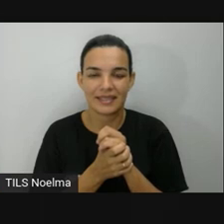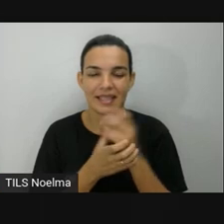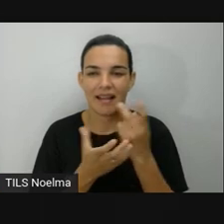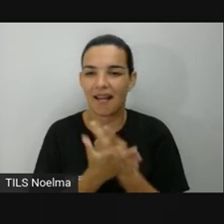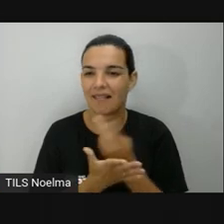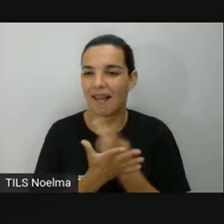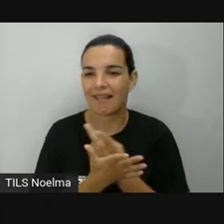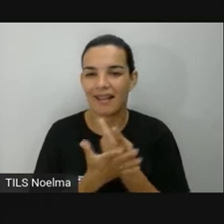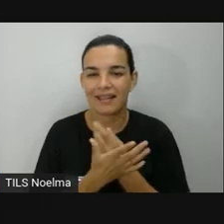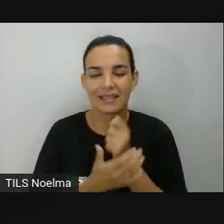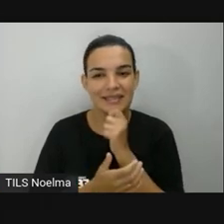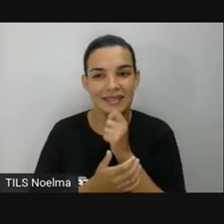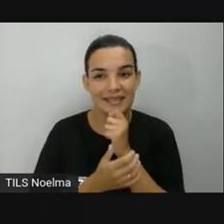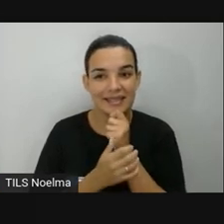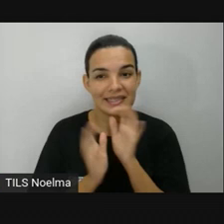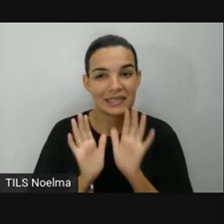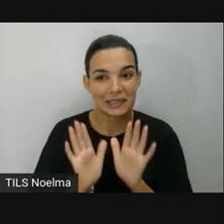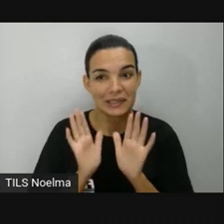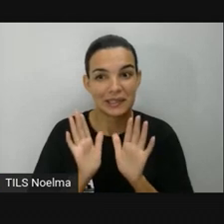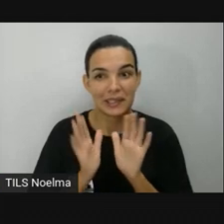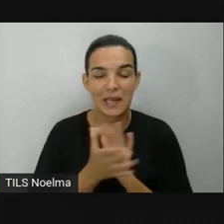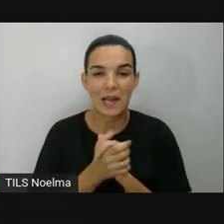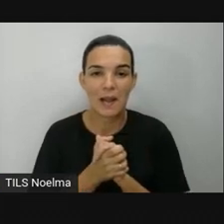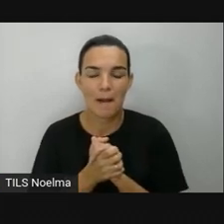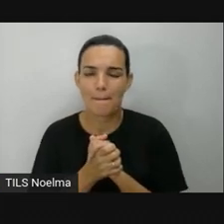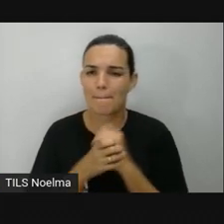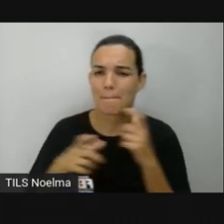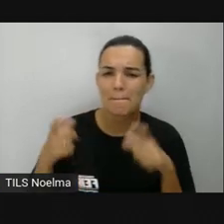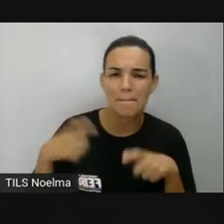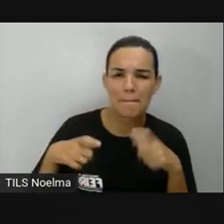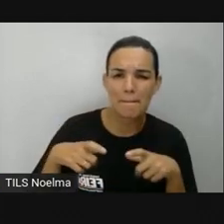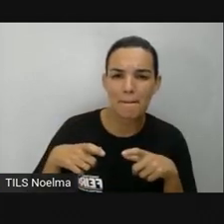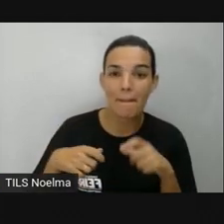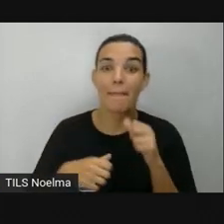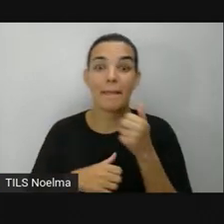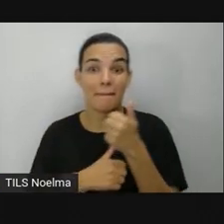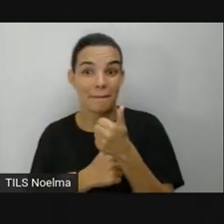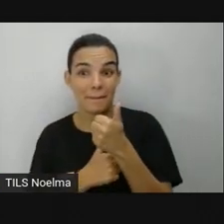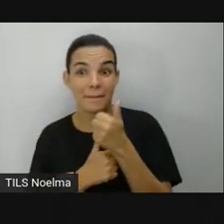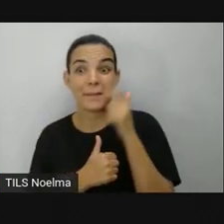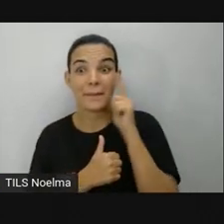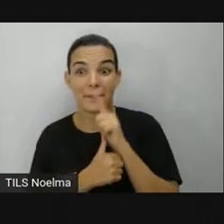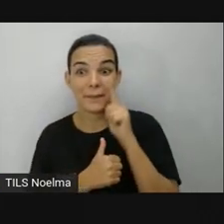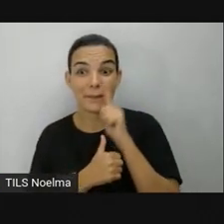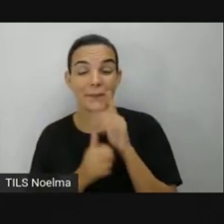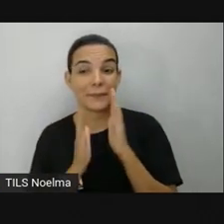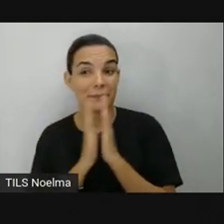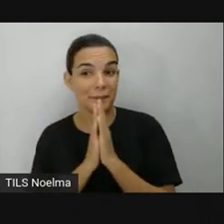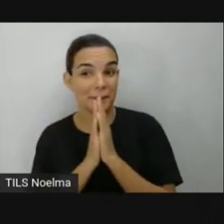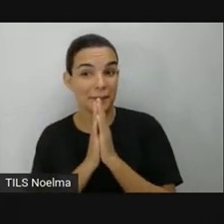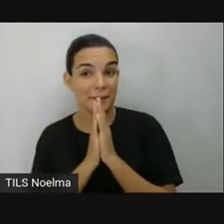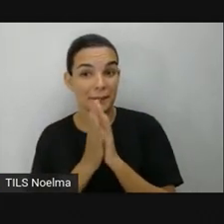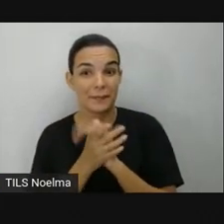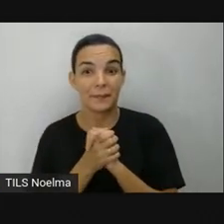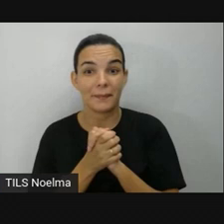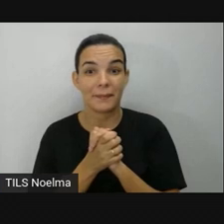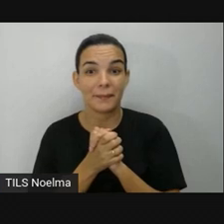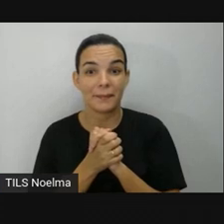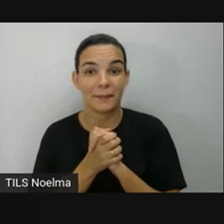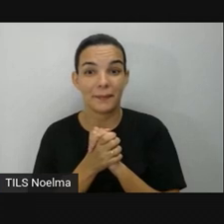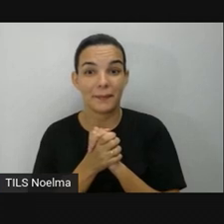Nossa, onde será que está? 4A Acertou! 1 de 4 4B